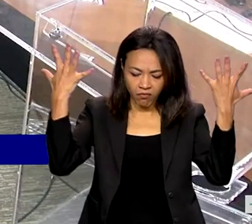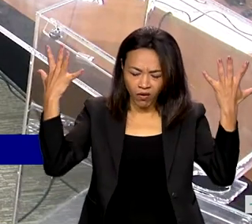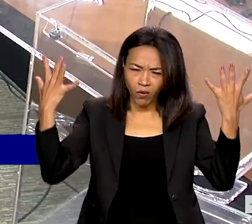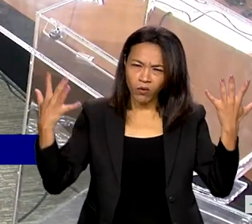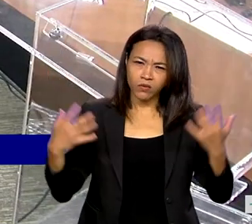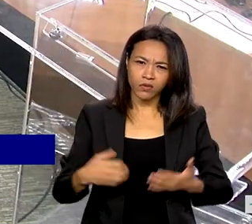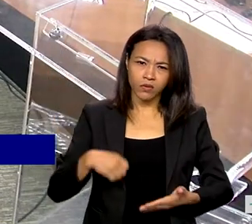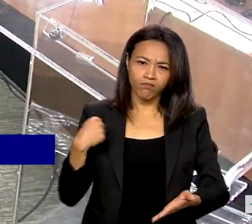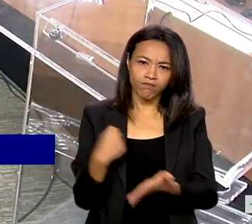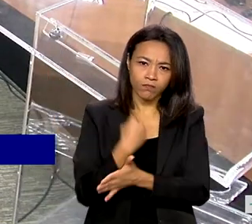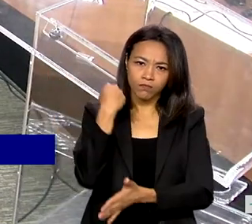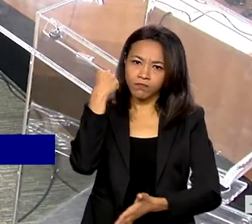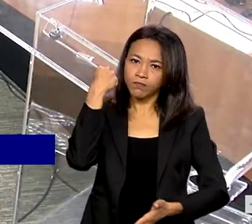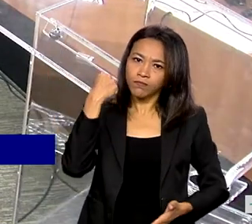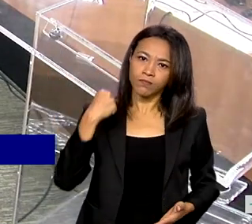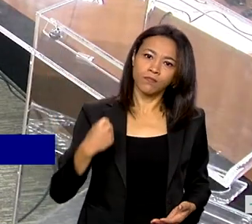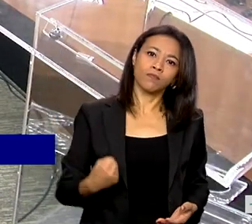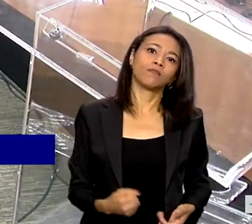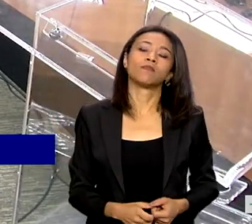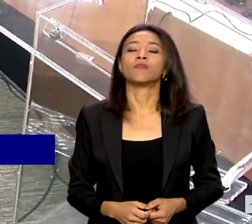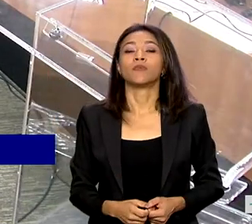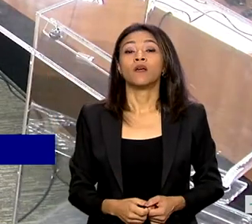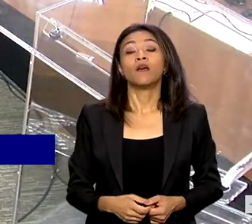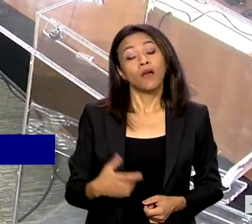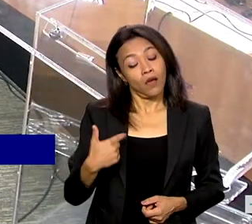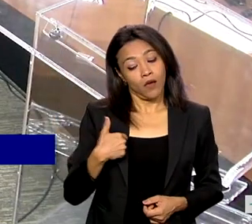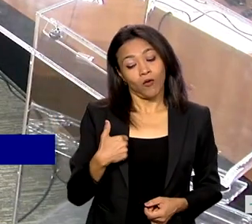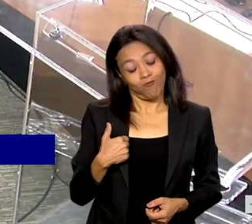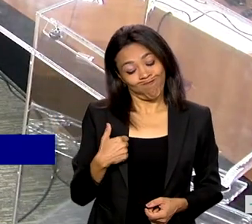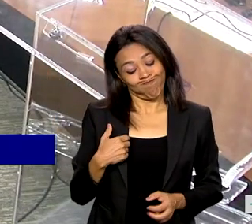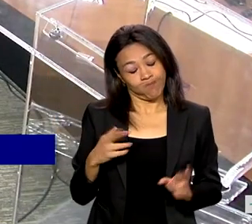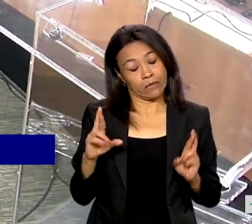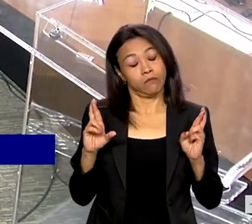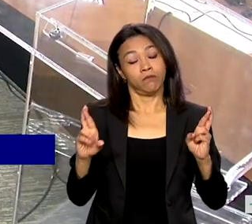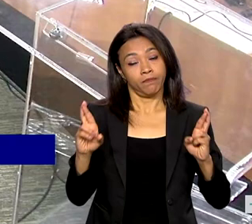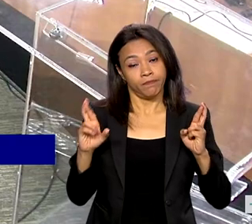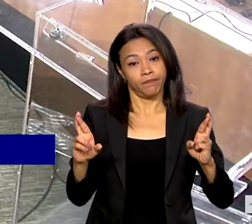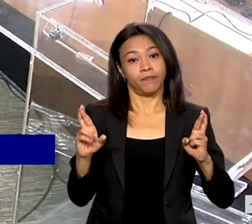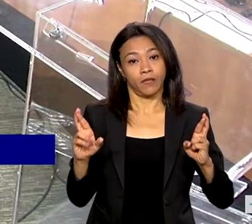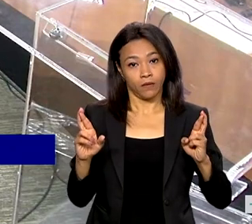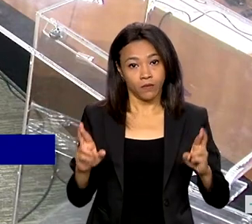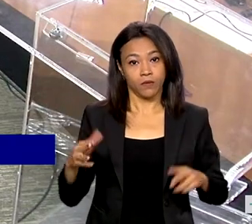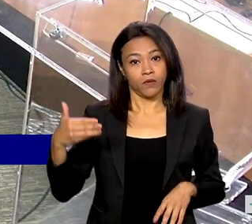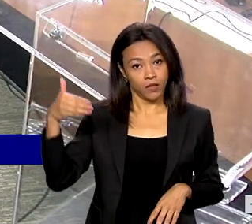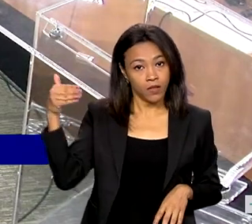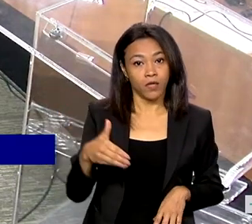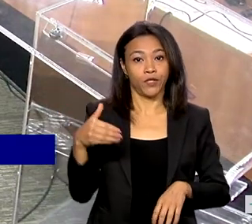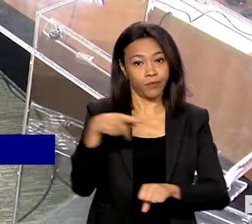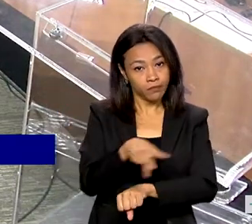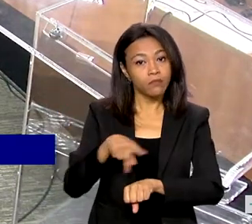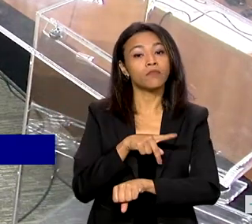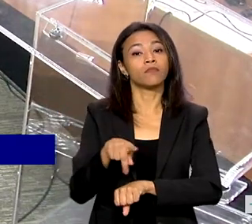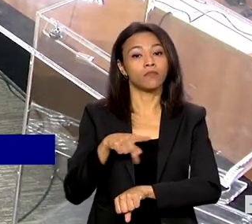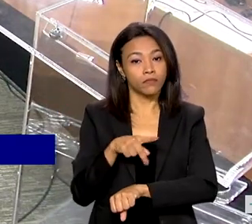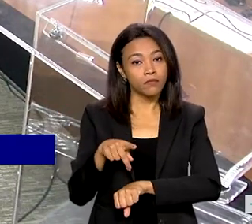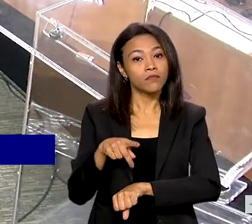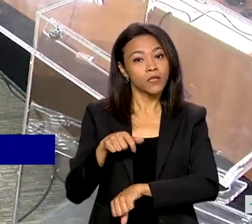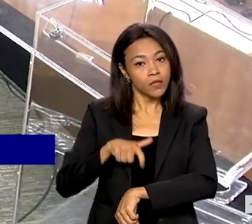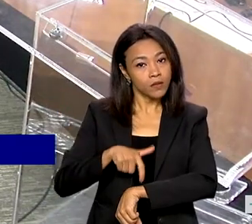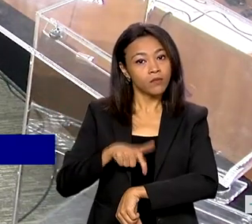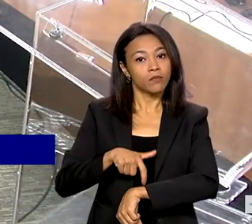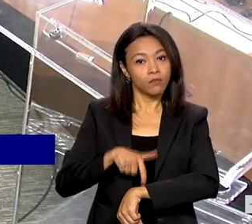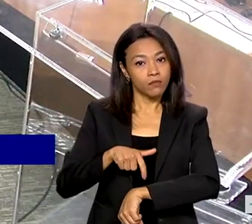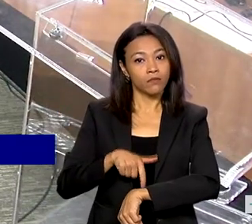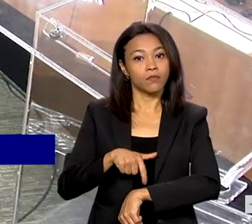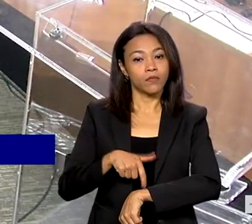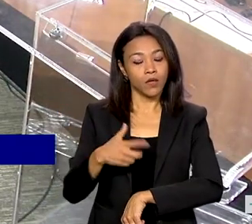indignação. E eu realmente espero que esse Estado, que nesse momento